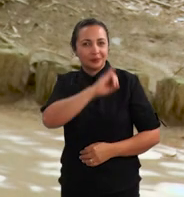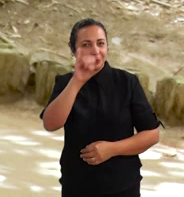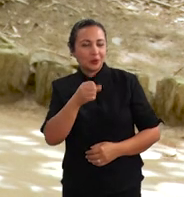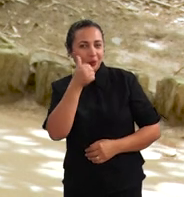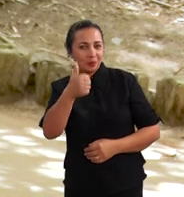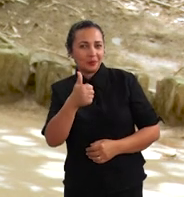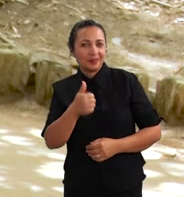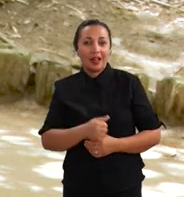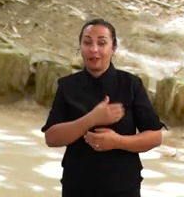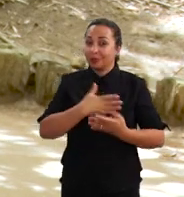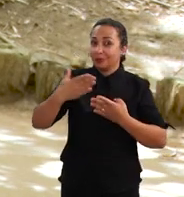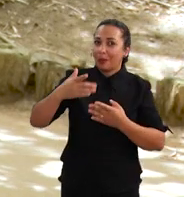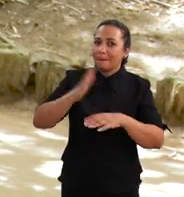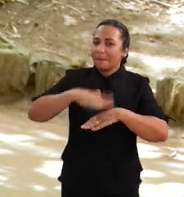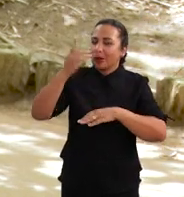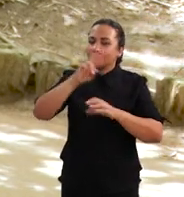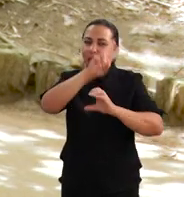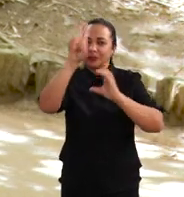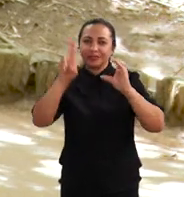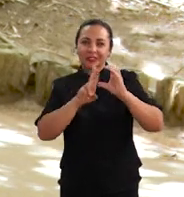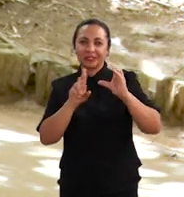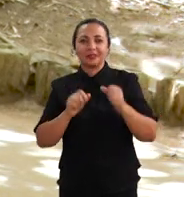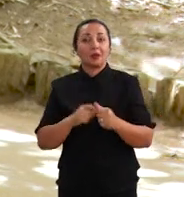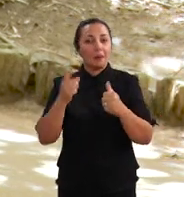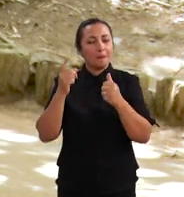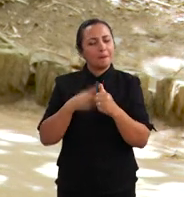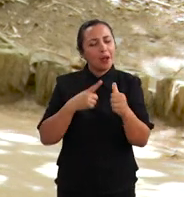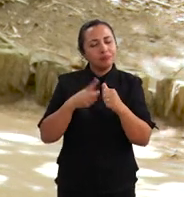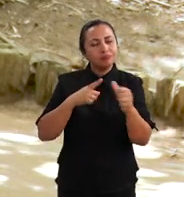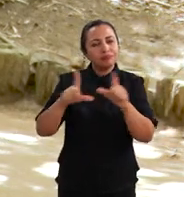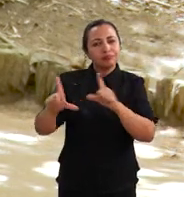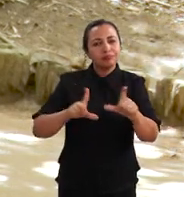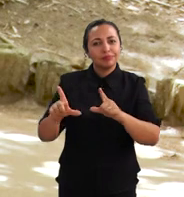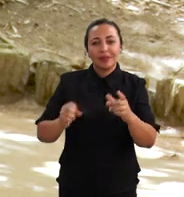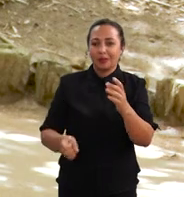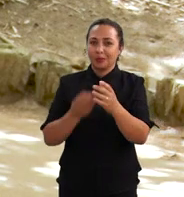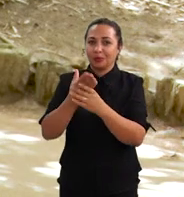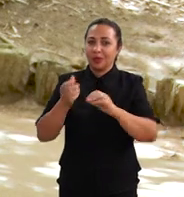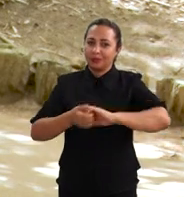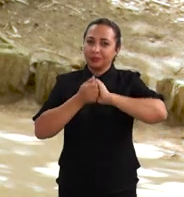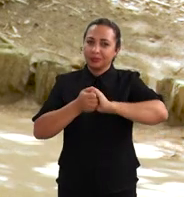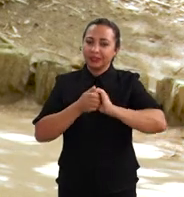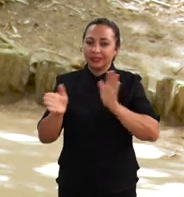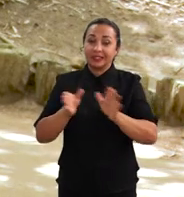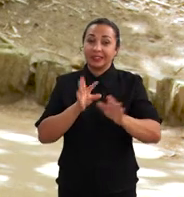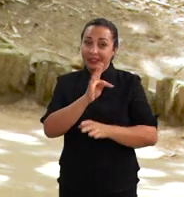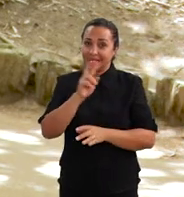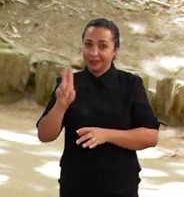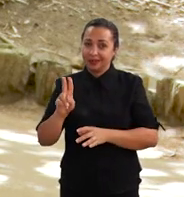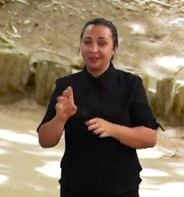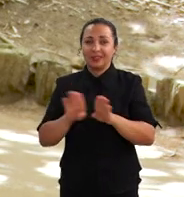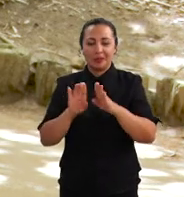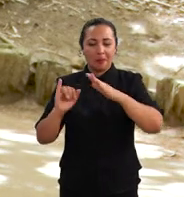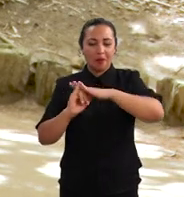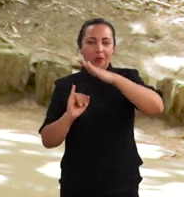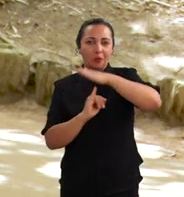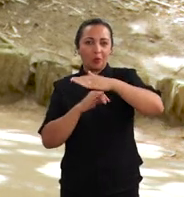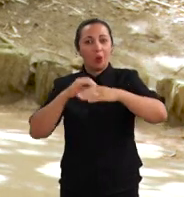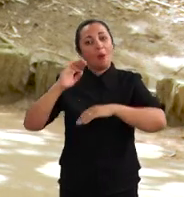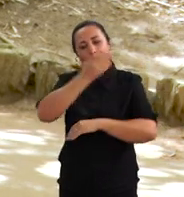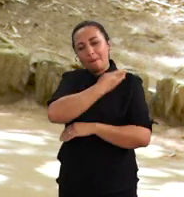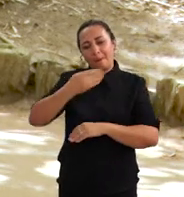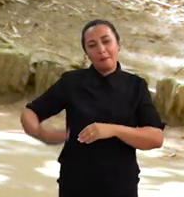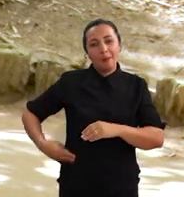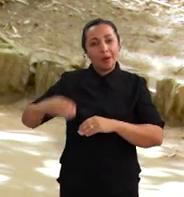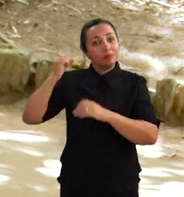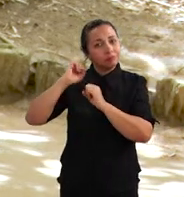Olá, tudo bem? Lá vamos nós para mais um Univerciência, o programa que é fruto da parceria entre TVs e instituições públicas